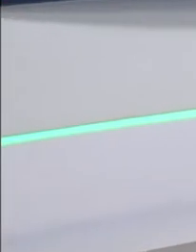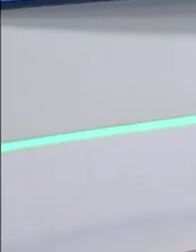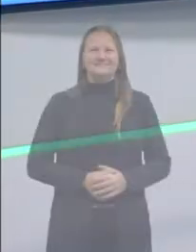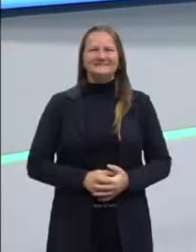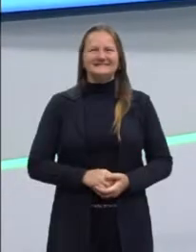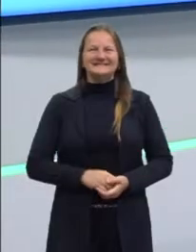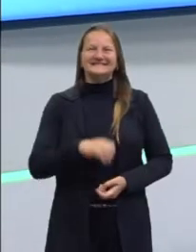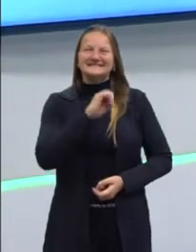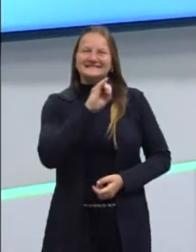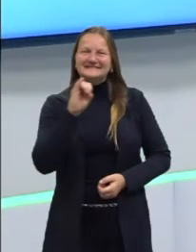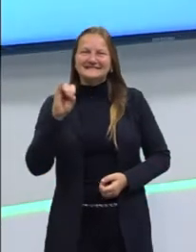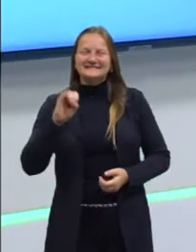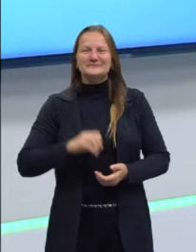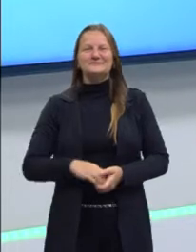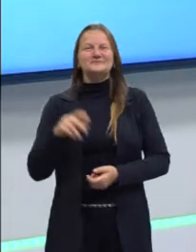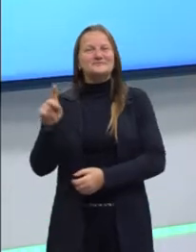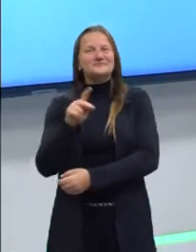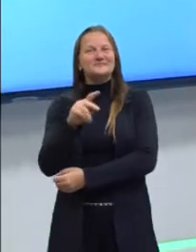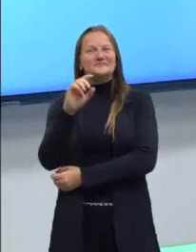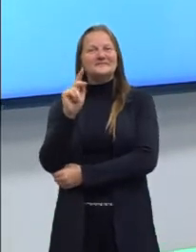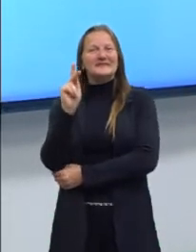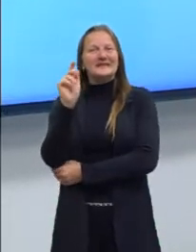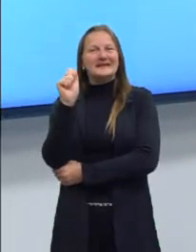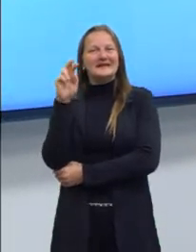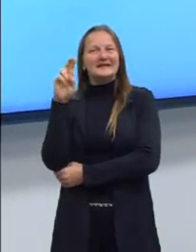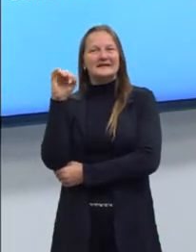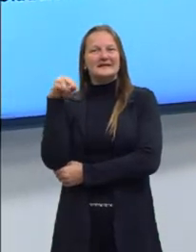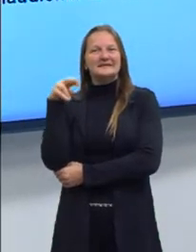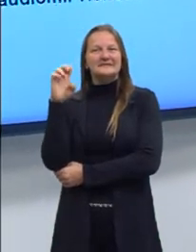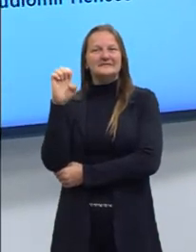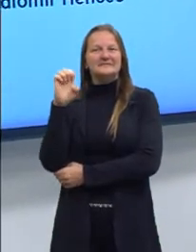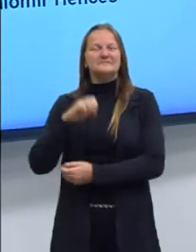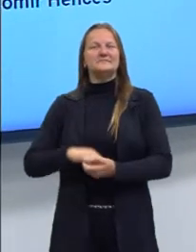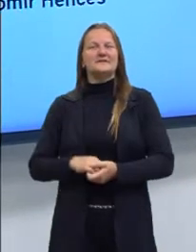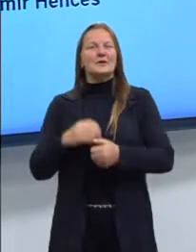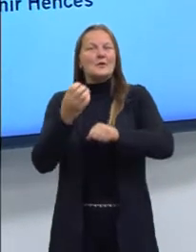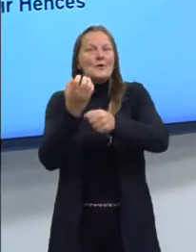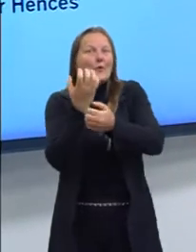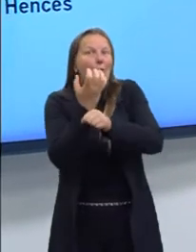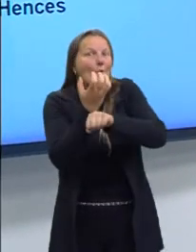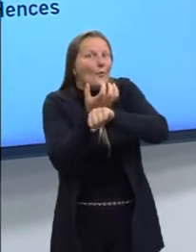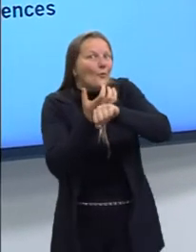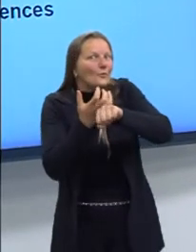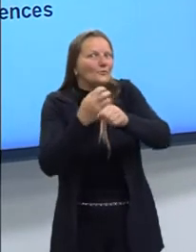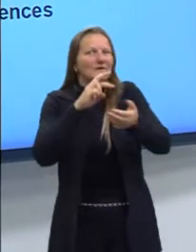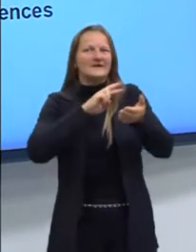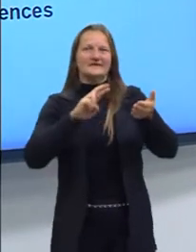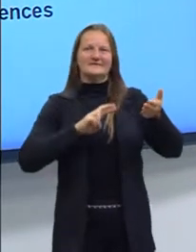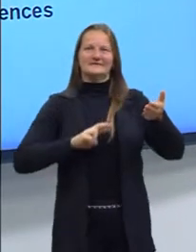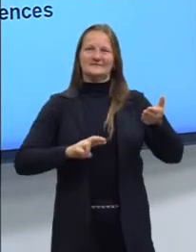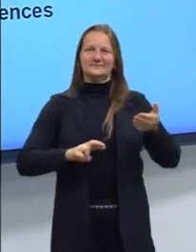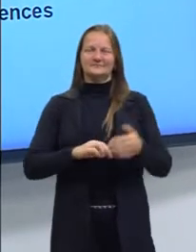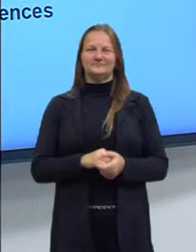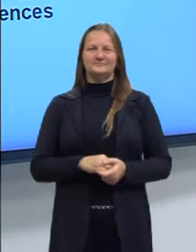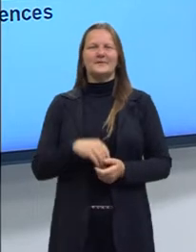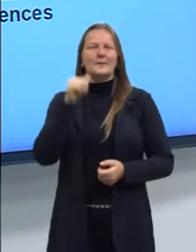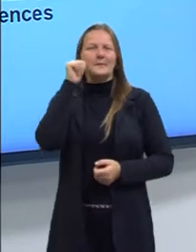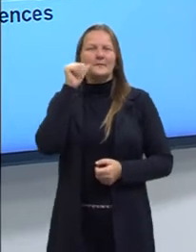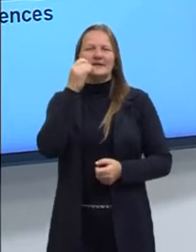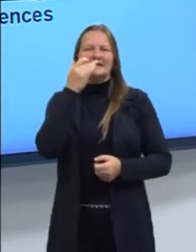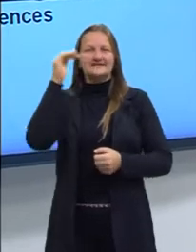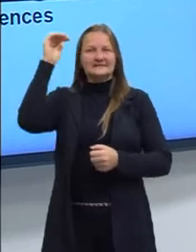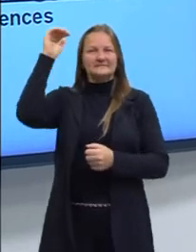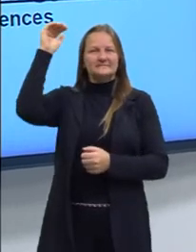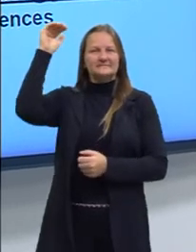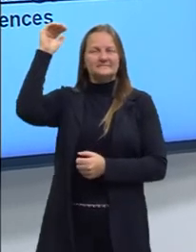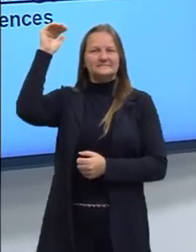Olá, eu sou a professora Karine Bittenbender do componente de redação. Eu sou uma mulher de estatura